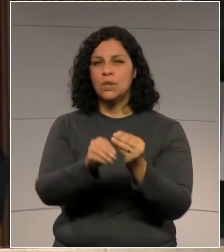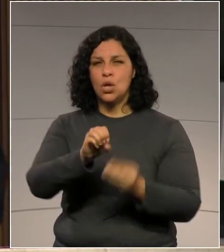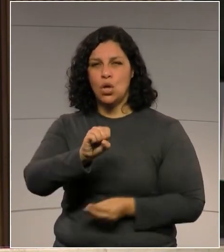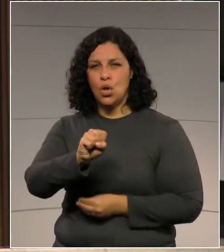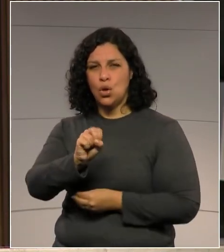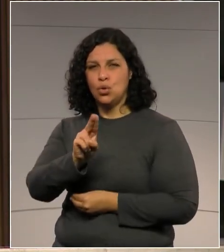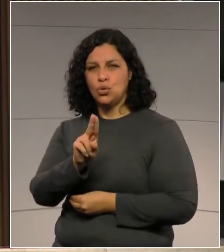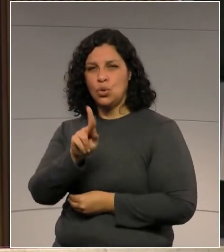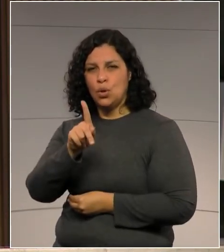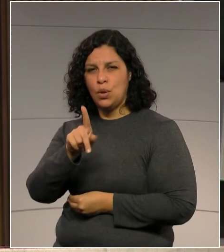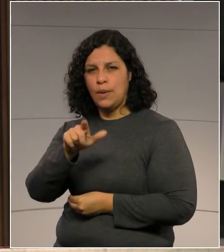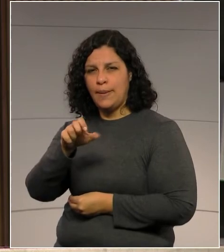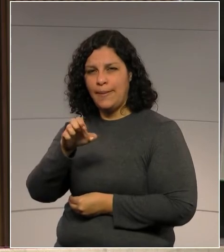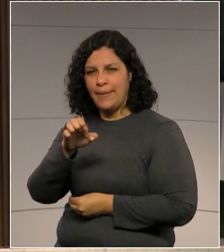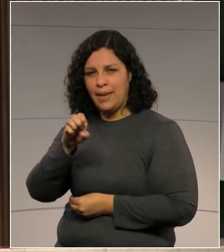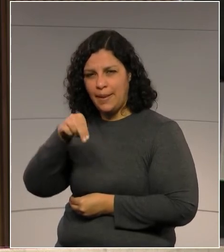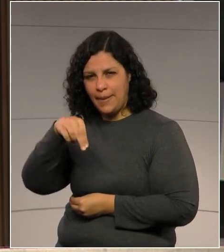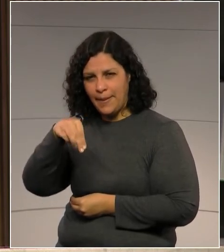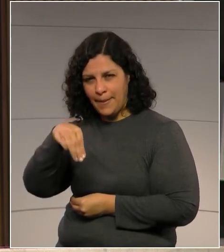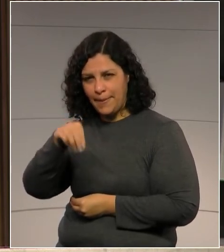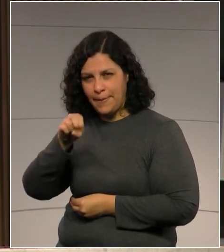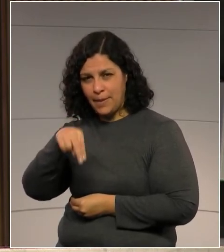que esse projeto de lei está acabando.